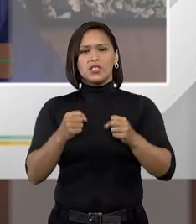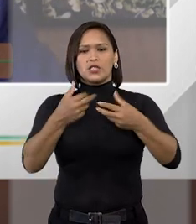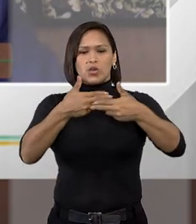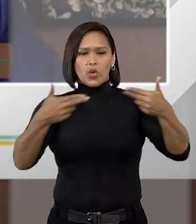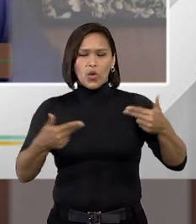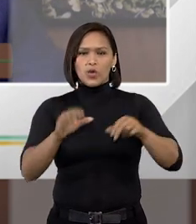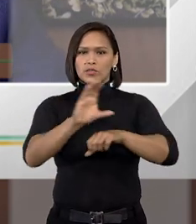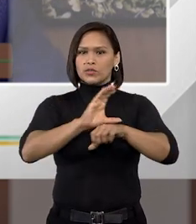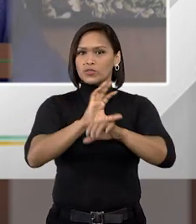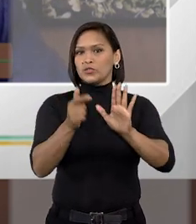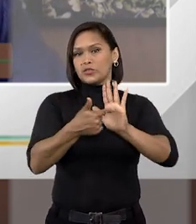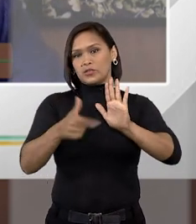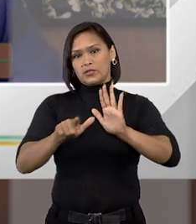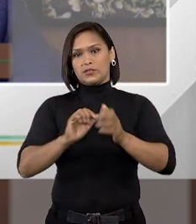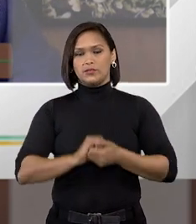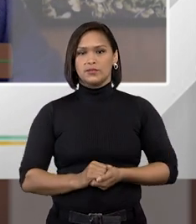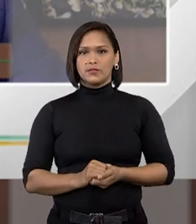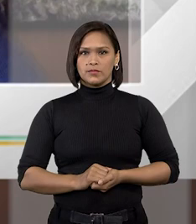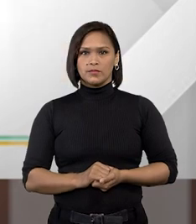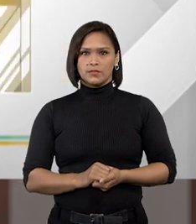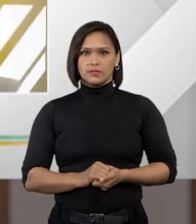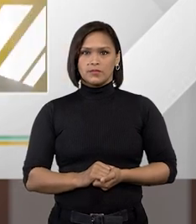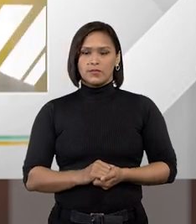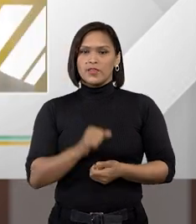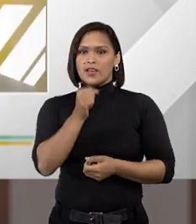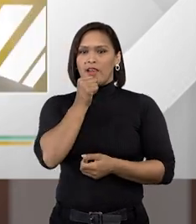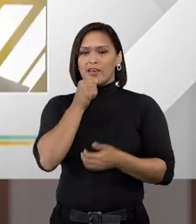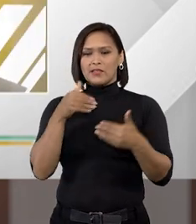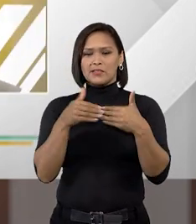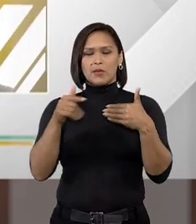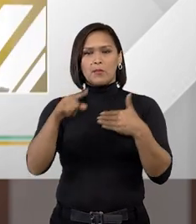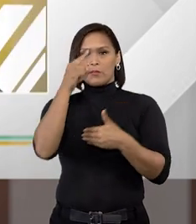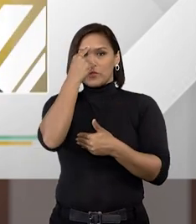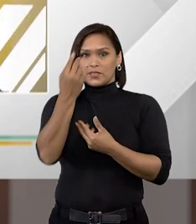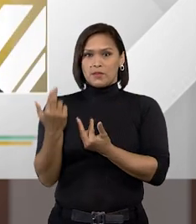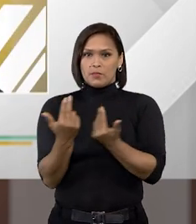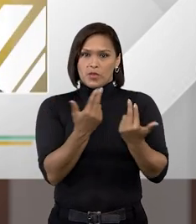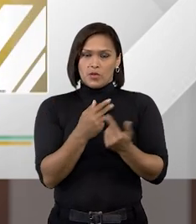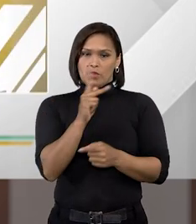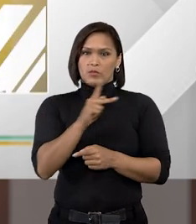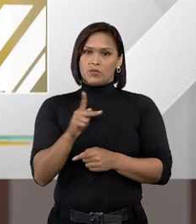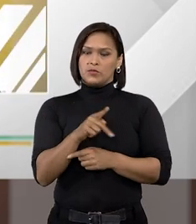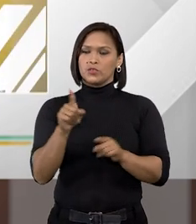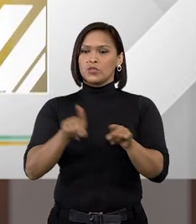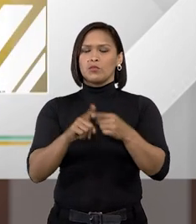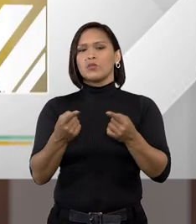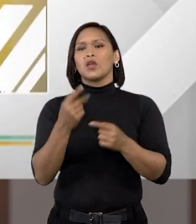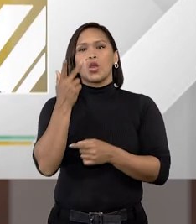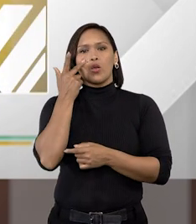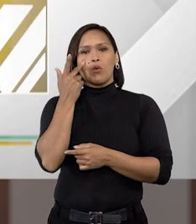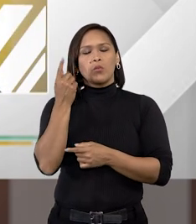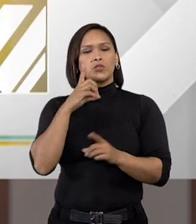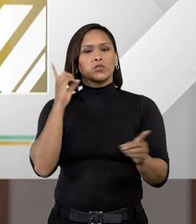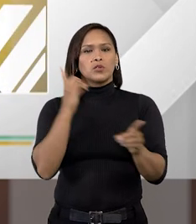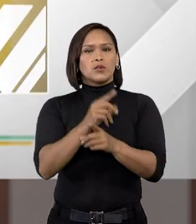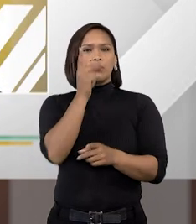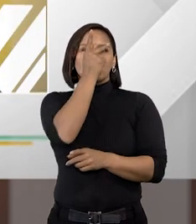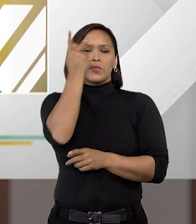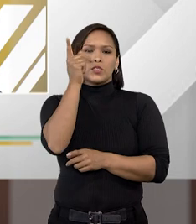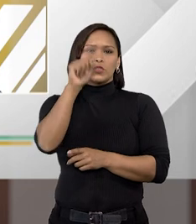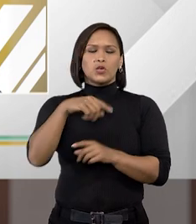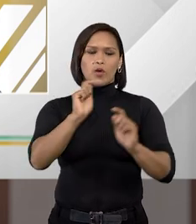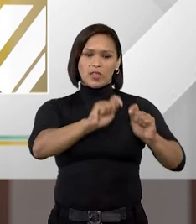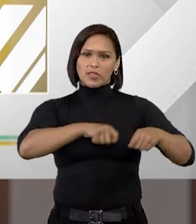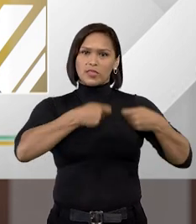de coisas inconstitucionais. Ainda na linha do que você está falando, professor Bruno, é até comum a gente encontrar pessoas